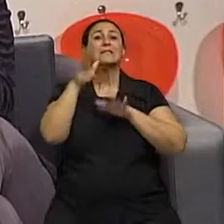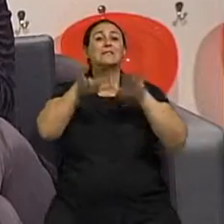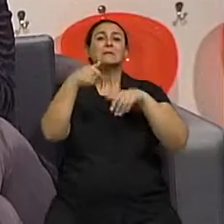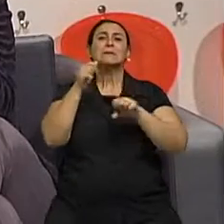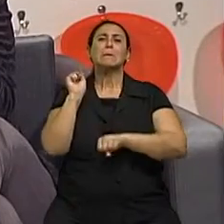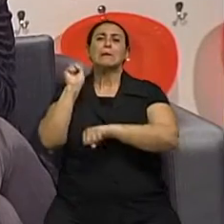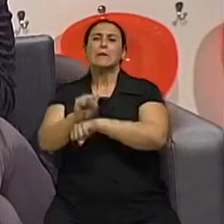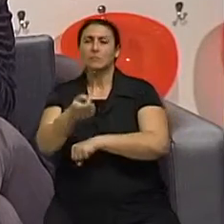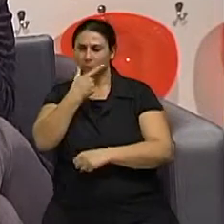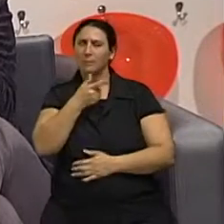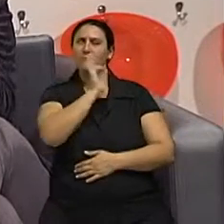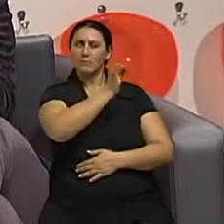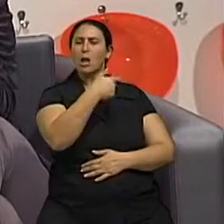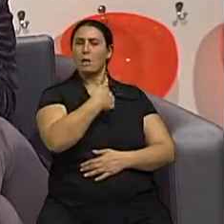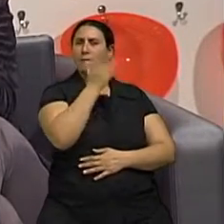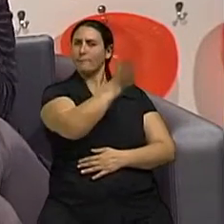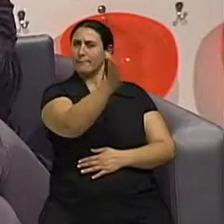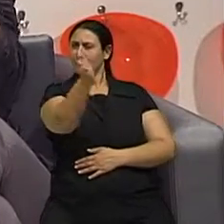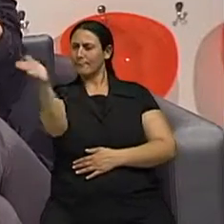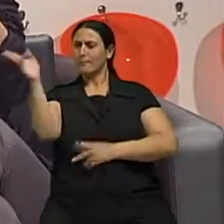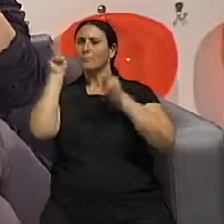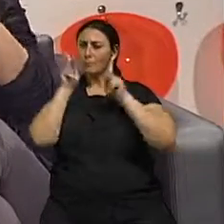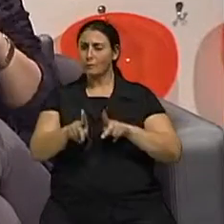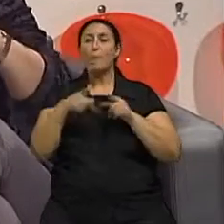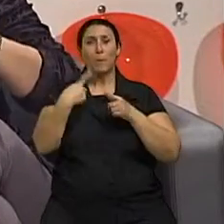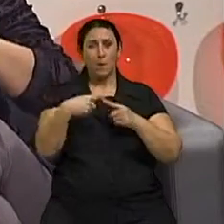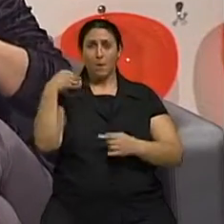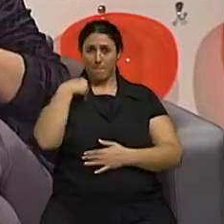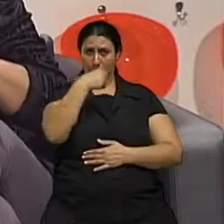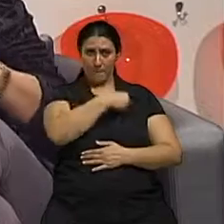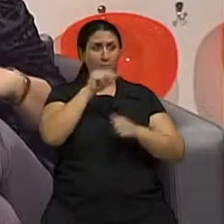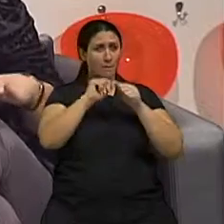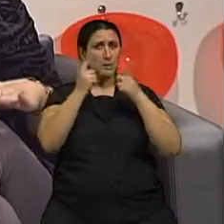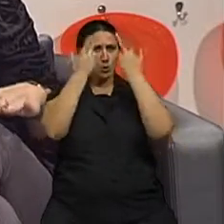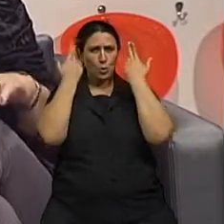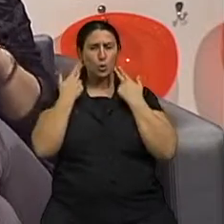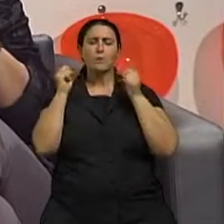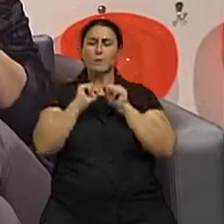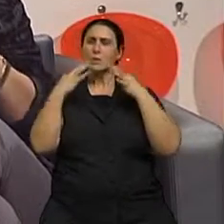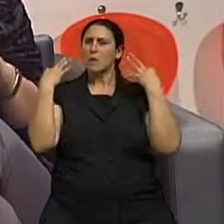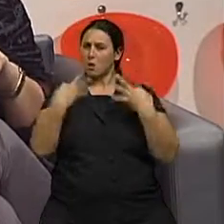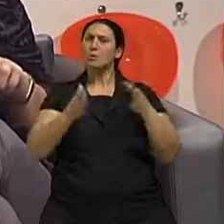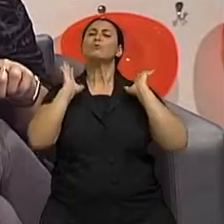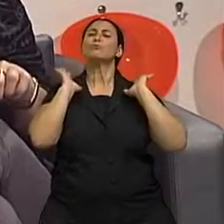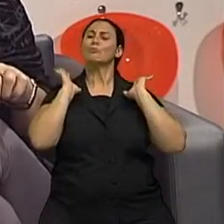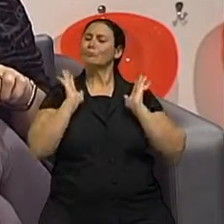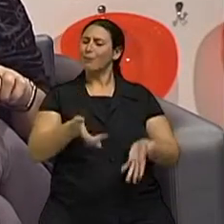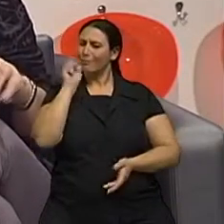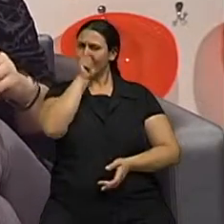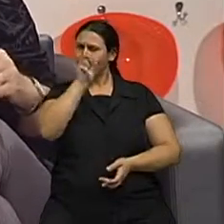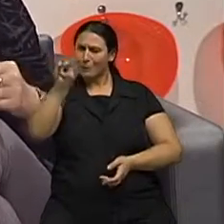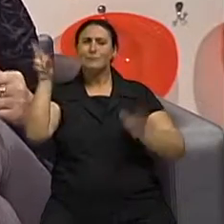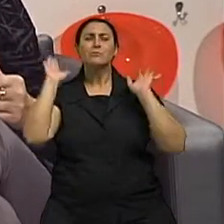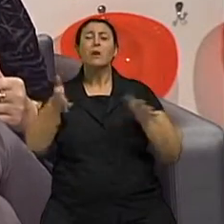vou puxar a orelha dos meus telespectadores, às vezes, doutor, porque o médico faz a cirurgia tudo certinho, já vi casos assim.